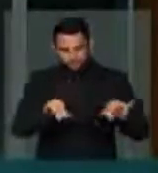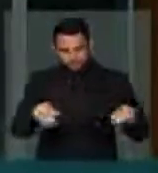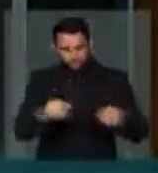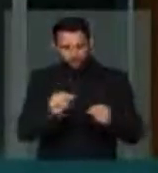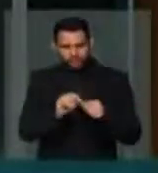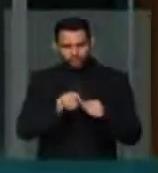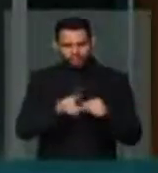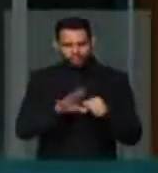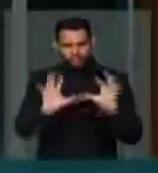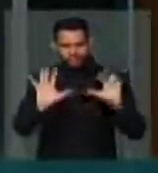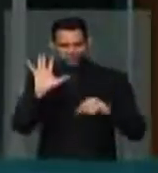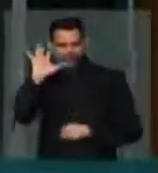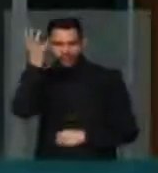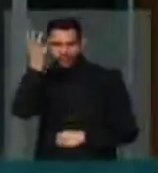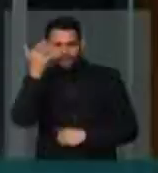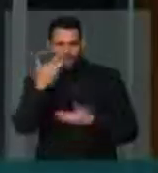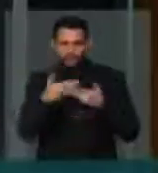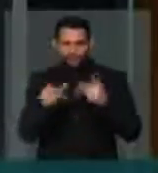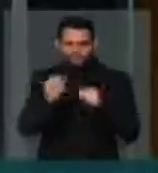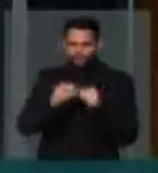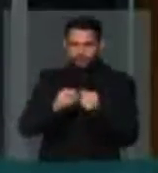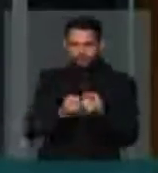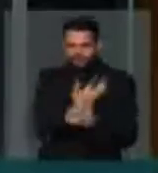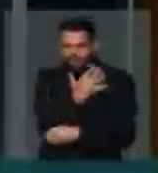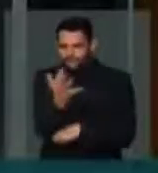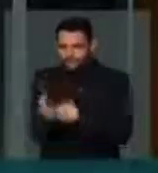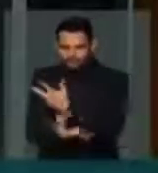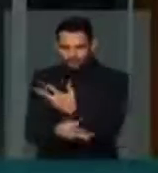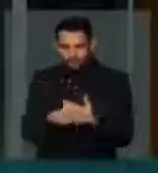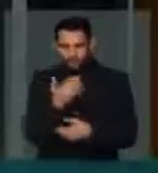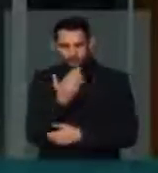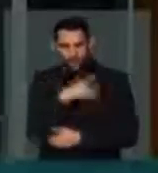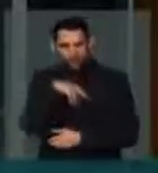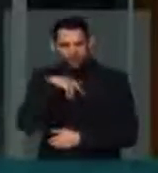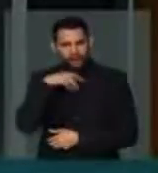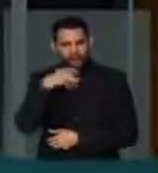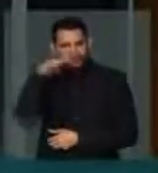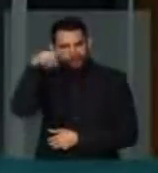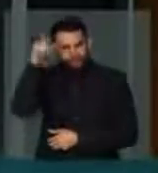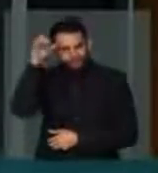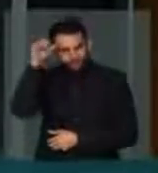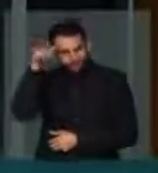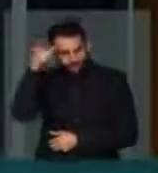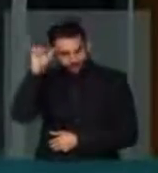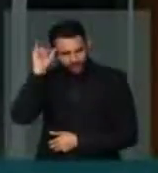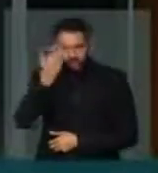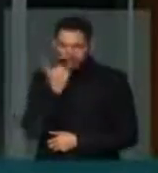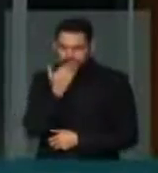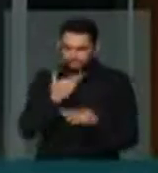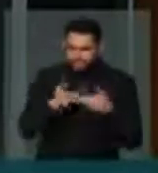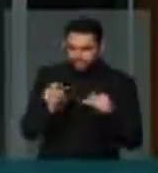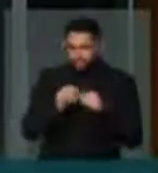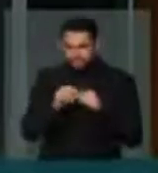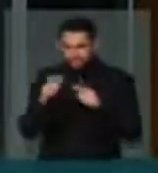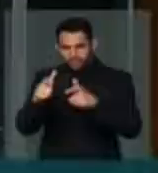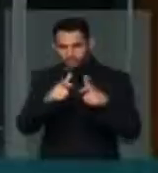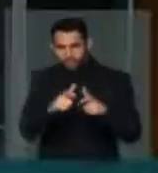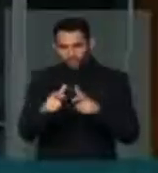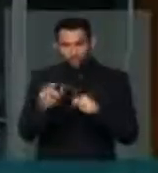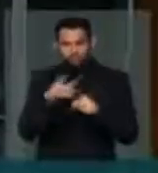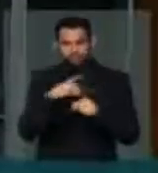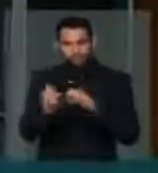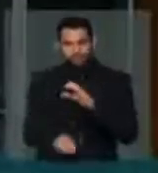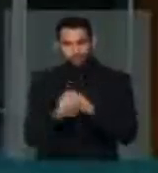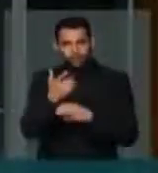da temperatura, depende da vegetação que os animais alimentam, o que nós chamamos das regiões produtoras de queijo,